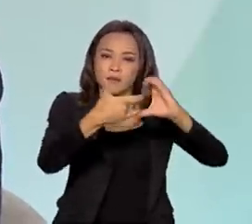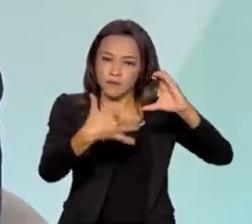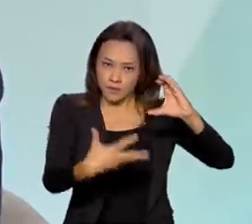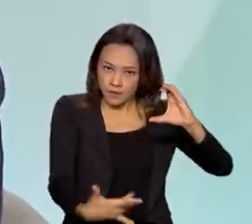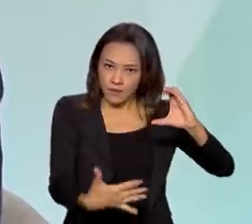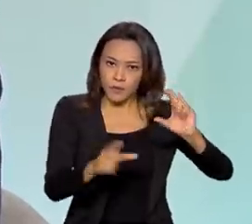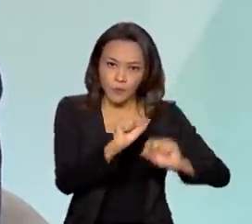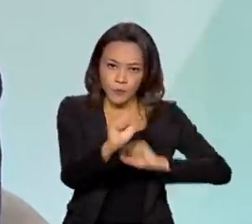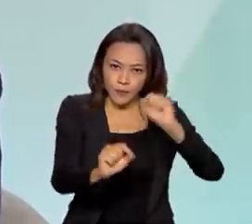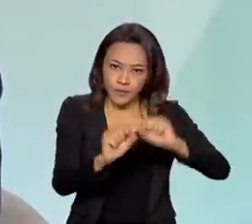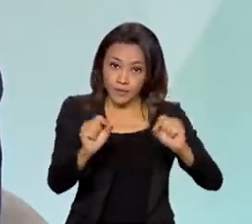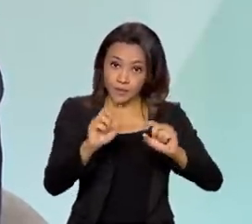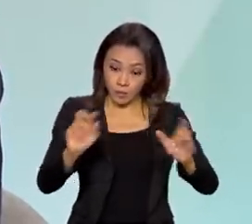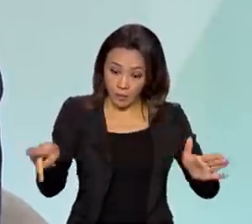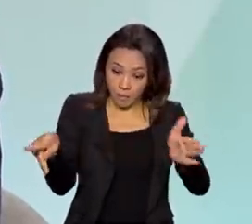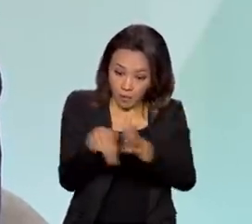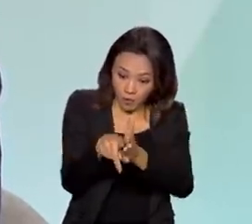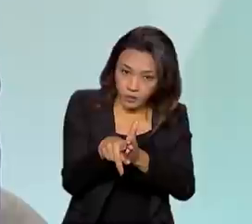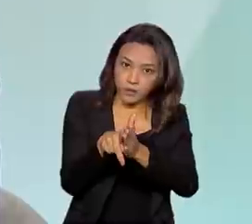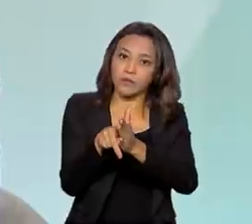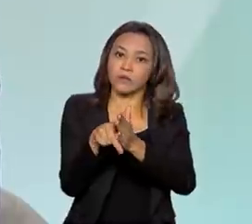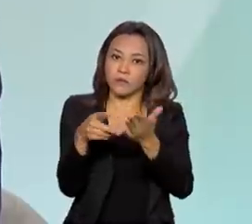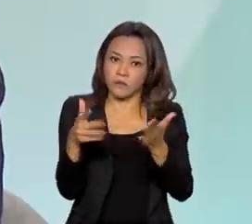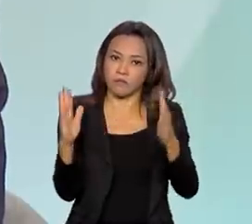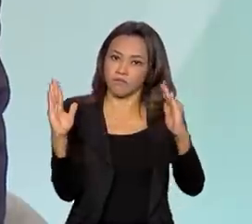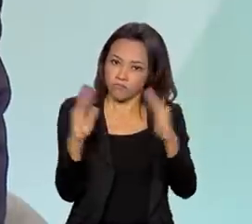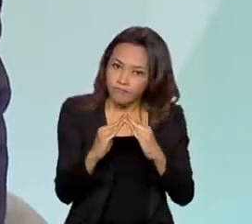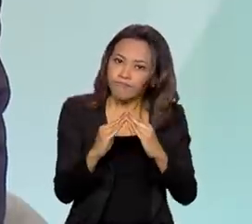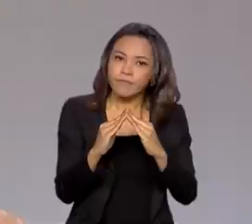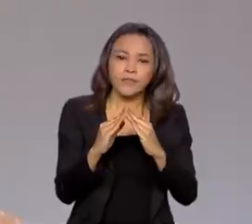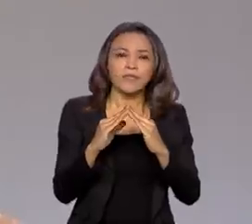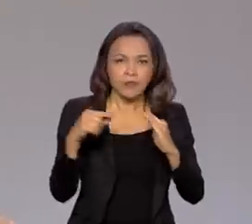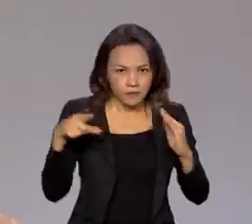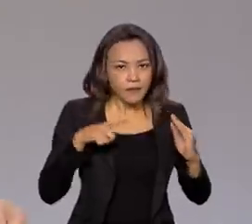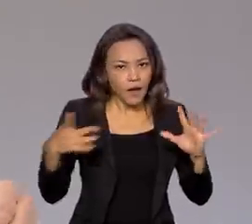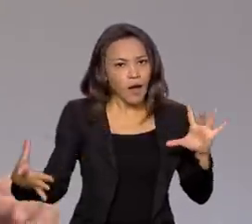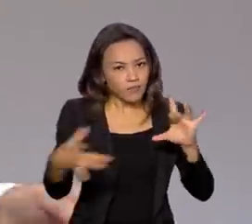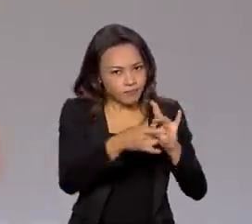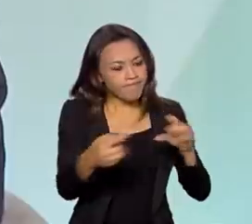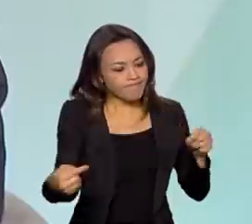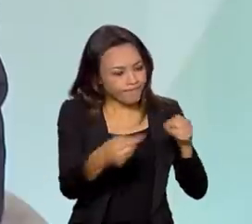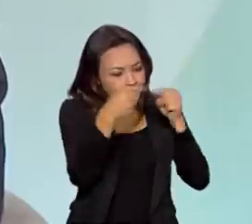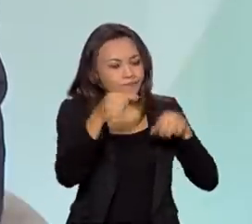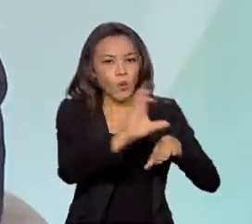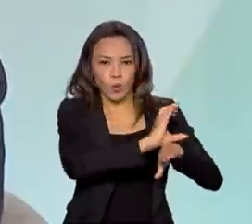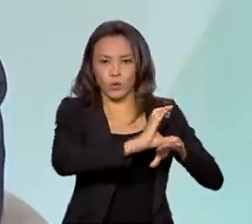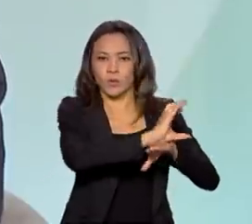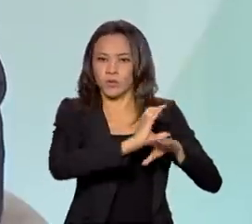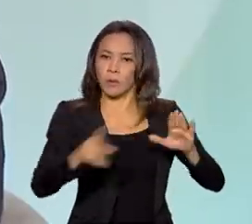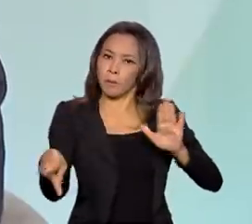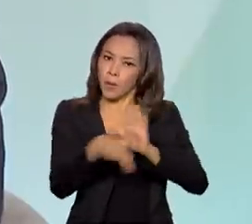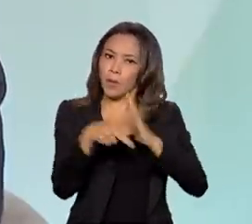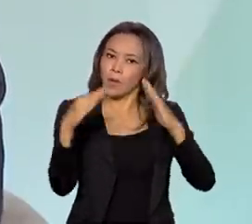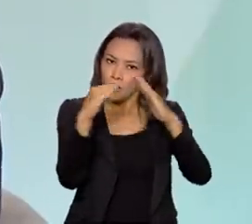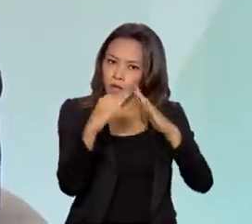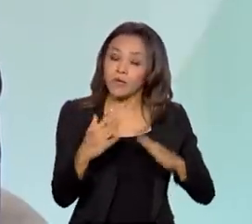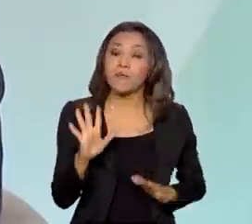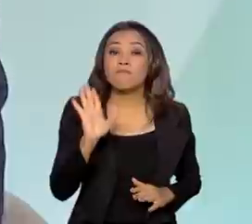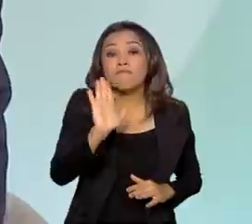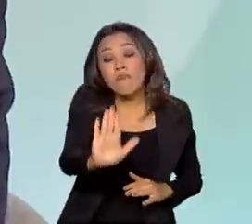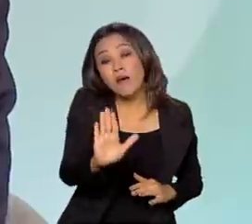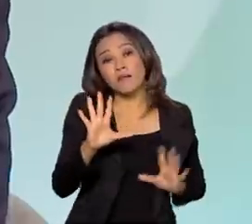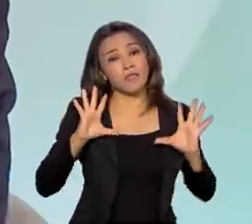questão da propriedade, né? E isso é para todo brasileiro. Está na Constituição. na Constituição. Mas nem